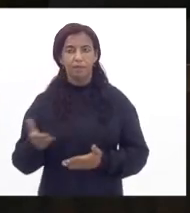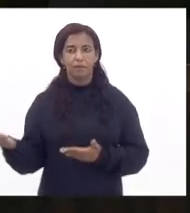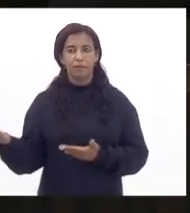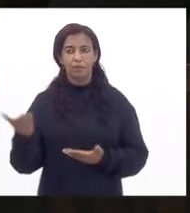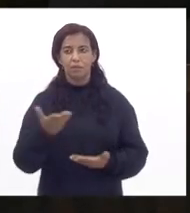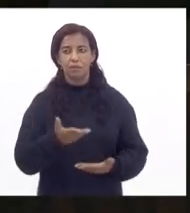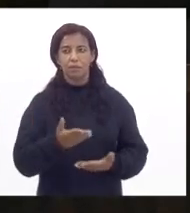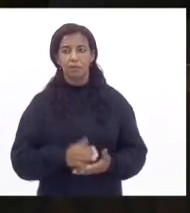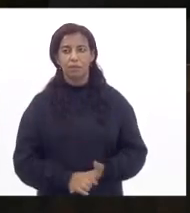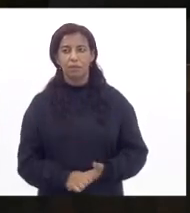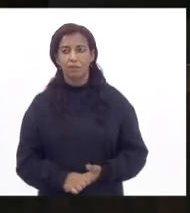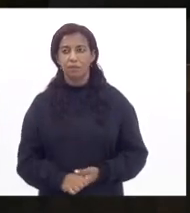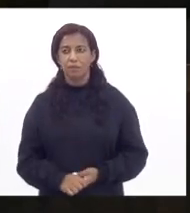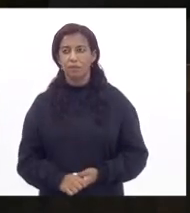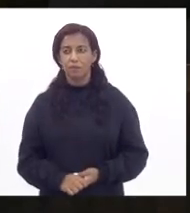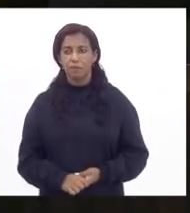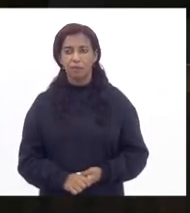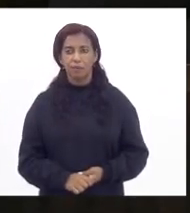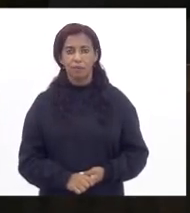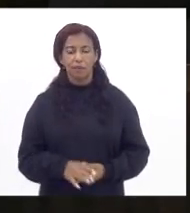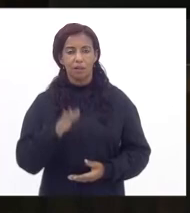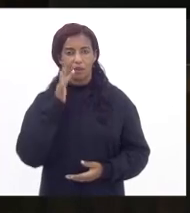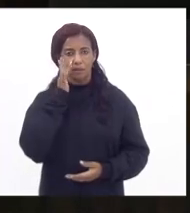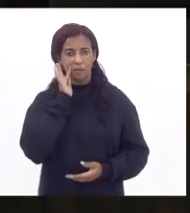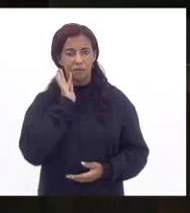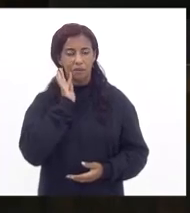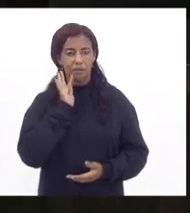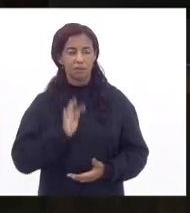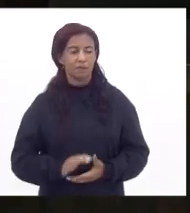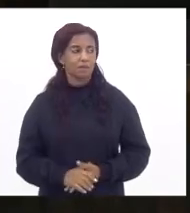orador inscrito é o nobre deputado Flávio Serafini